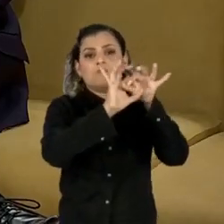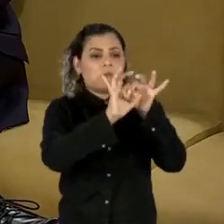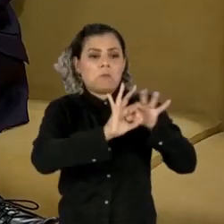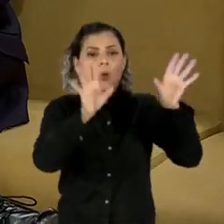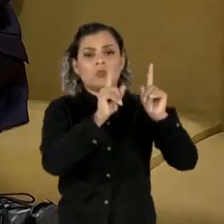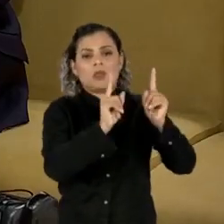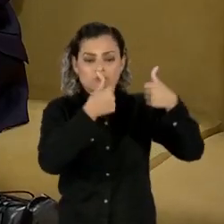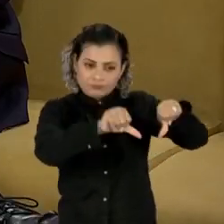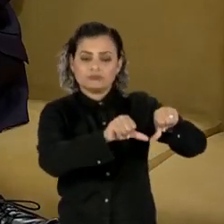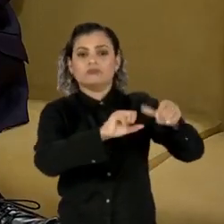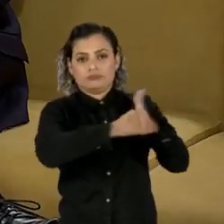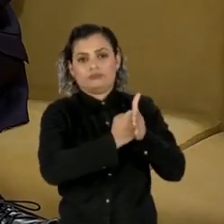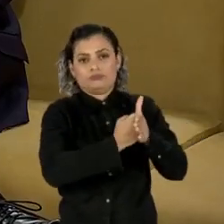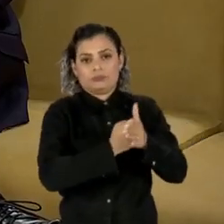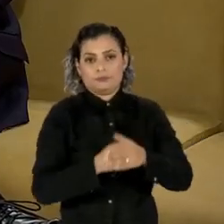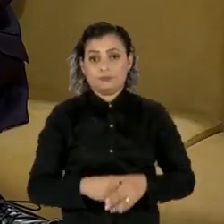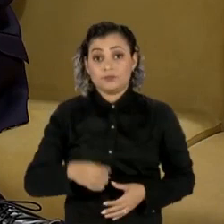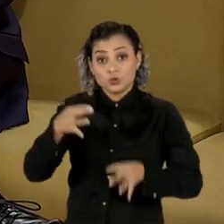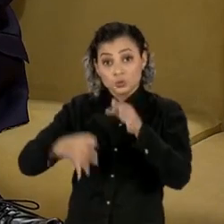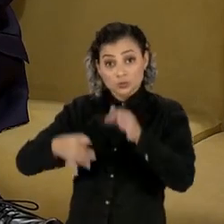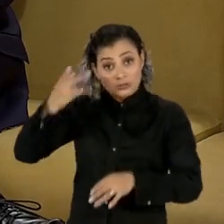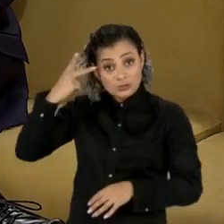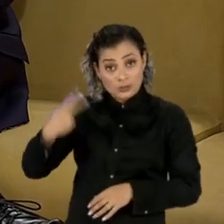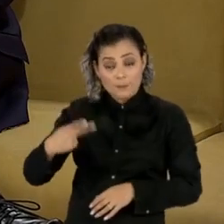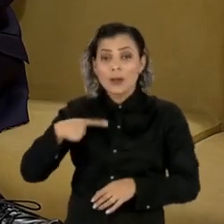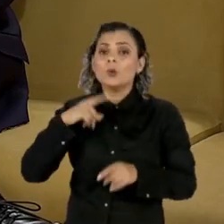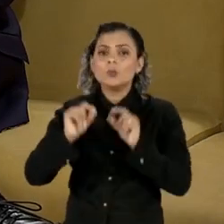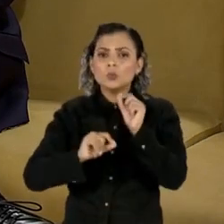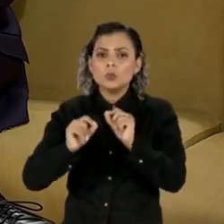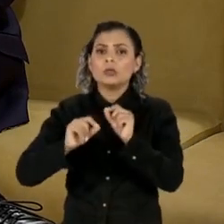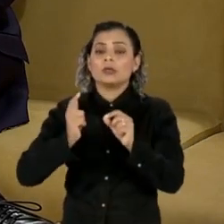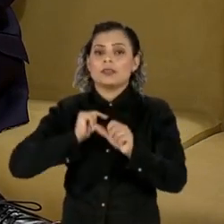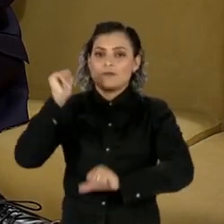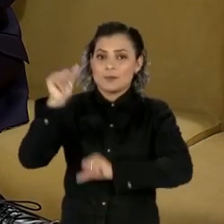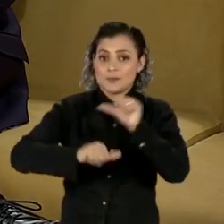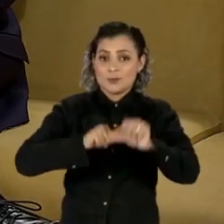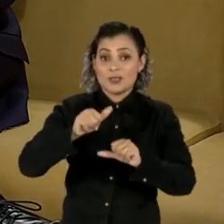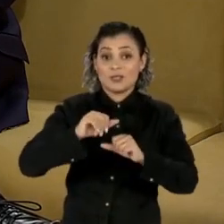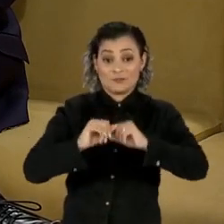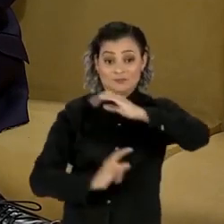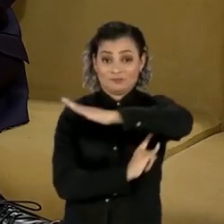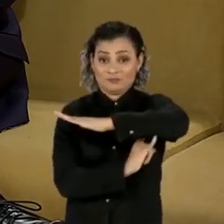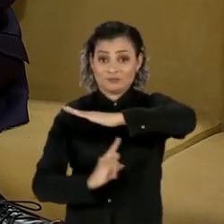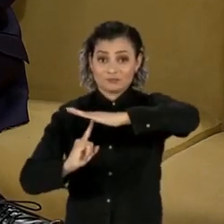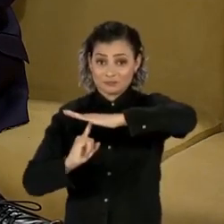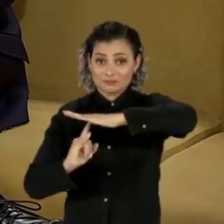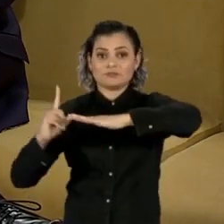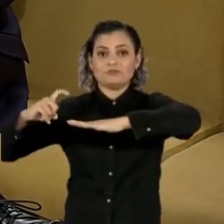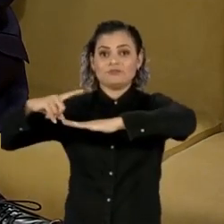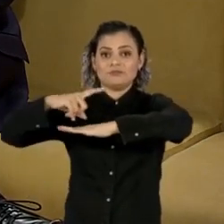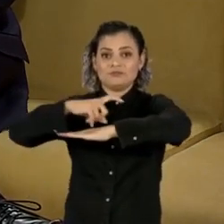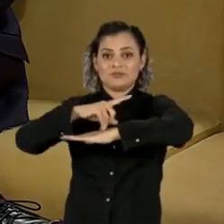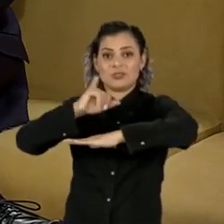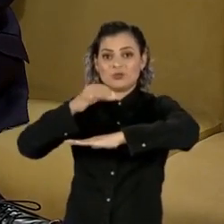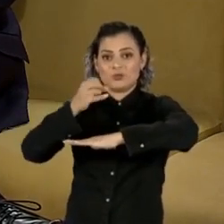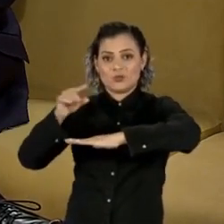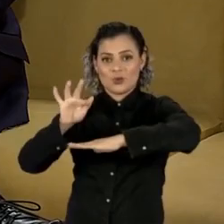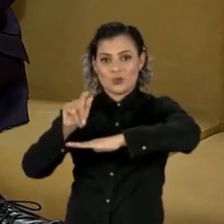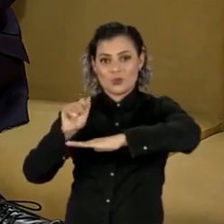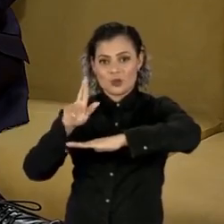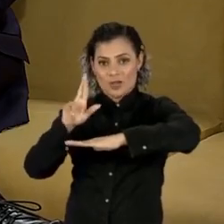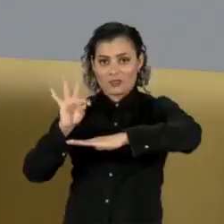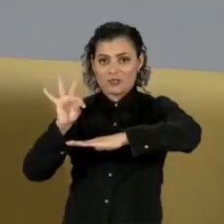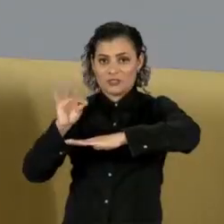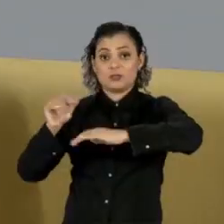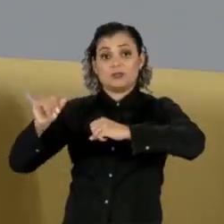A Justiça de São Paulo derruba a liminar que impedia a transformação do elevado João Goulart no Parque do Minhocão, no centro da cidade.